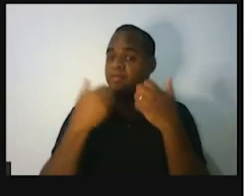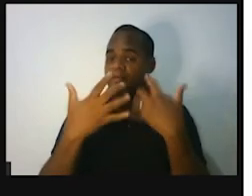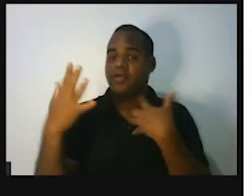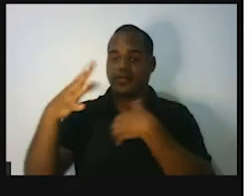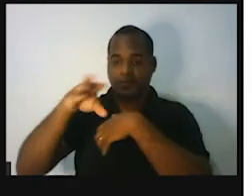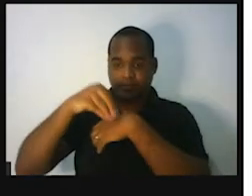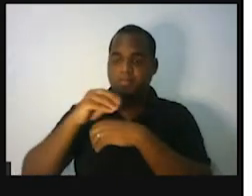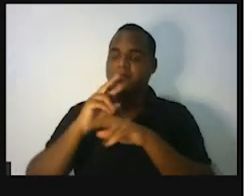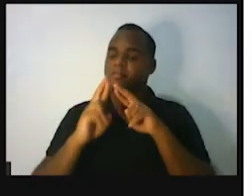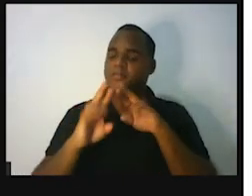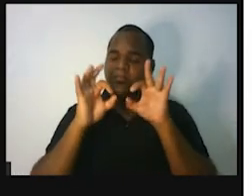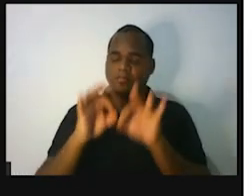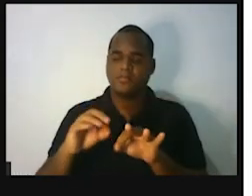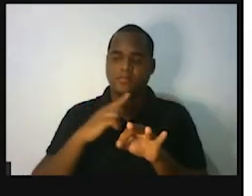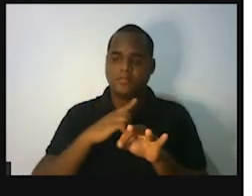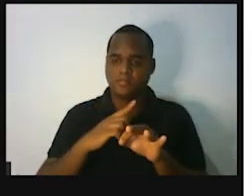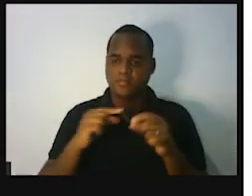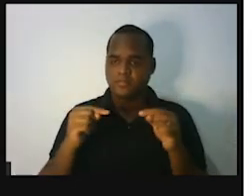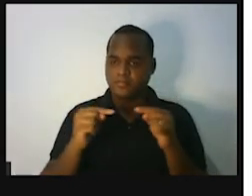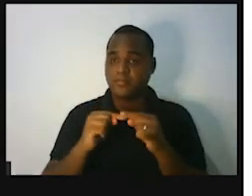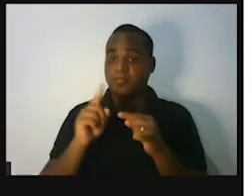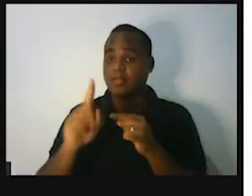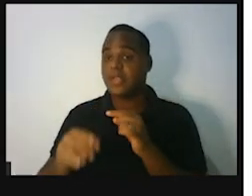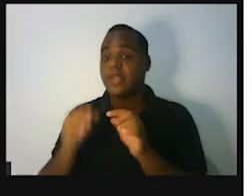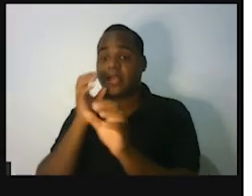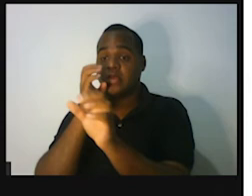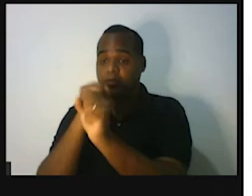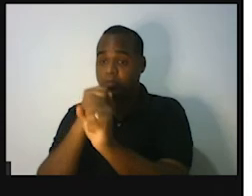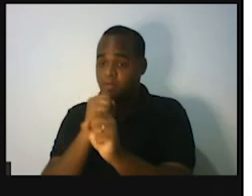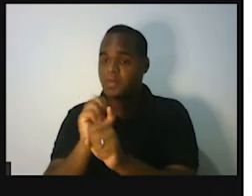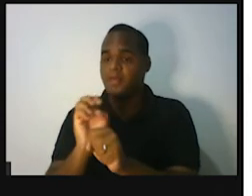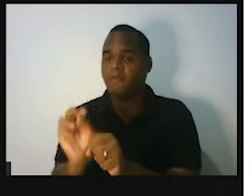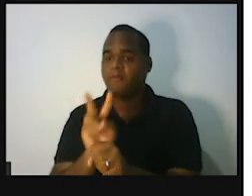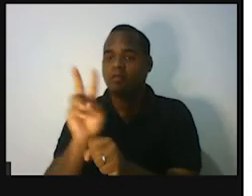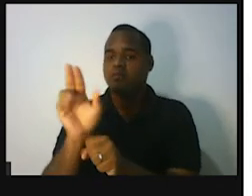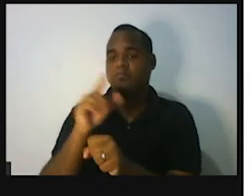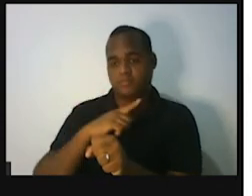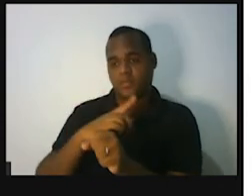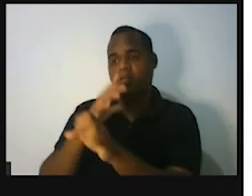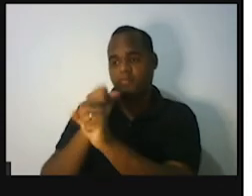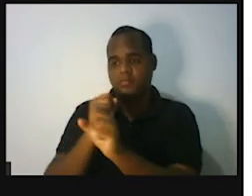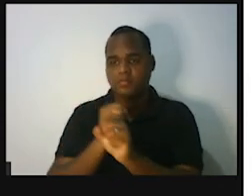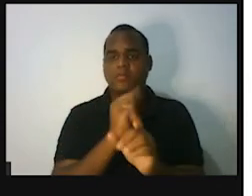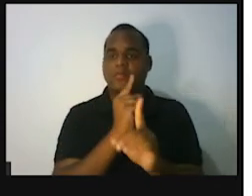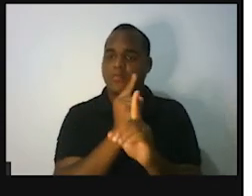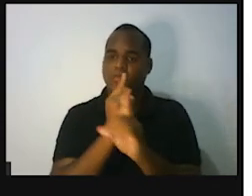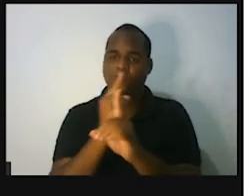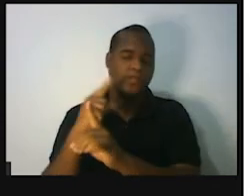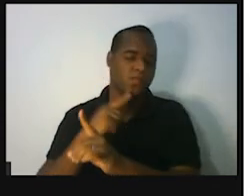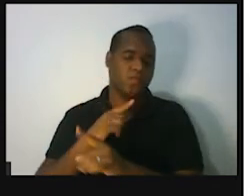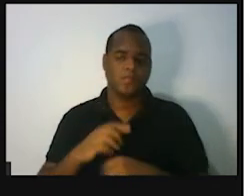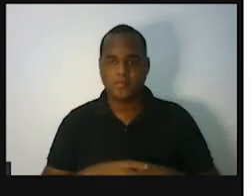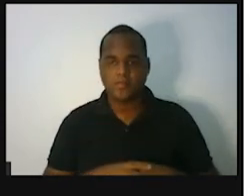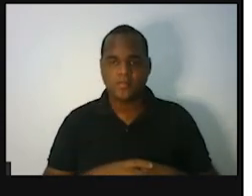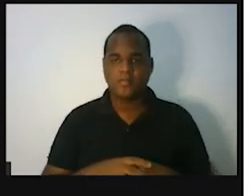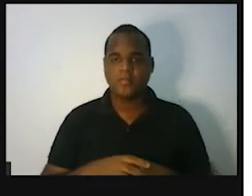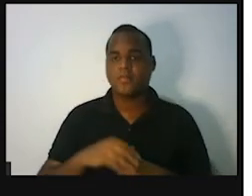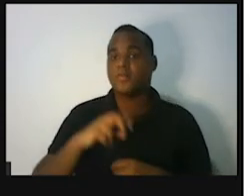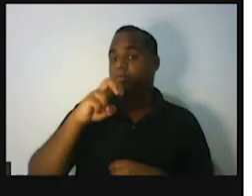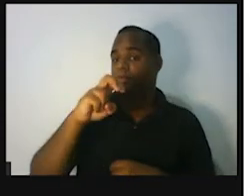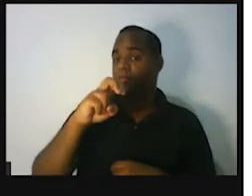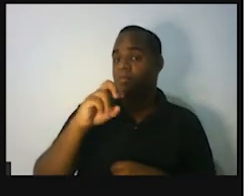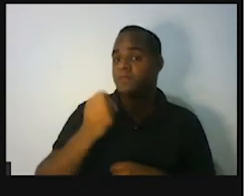resultado dessa soma e dividir pela quantidade de valores que você somou. Por exemplo, se você somou cinco